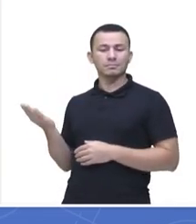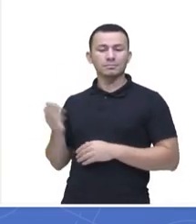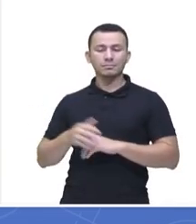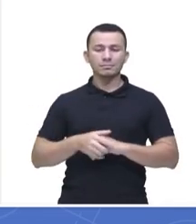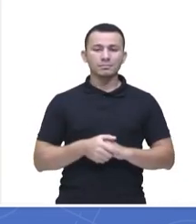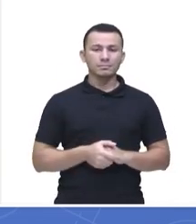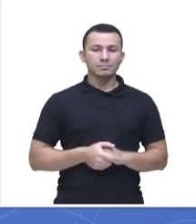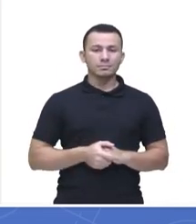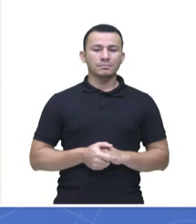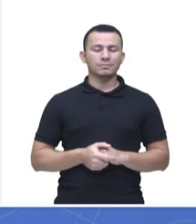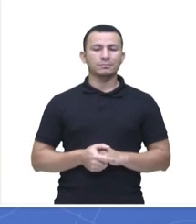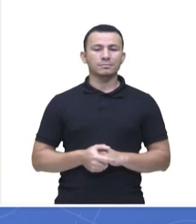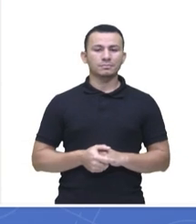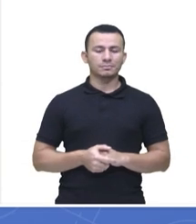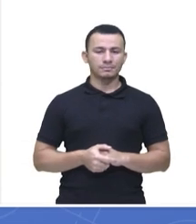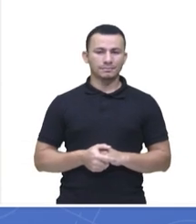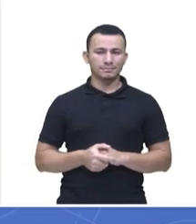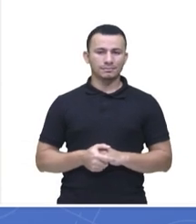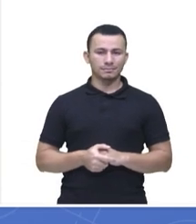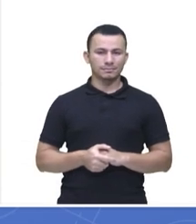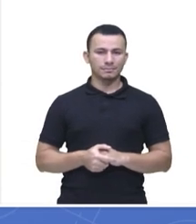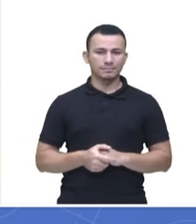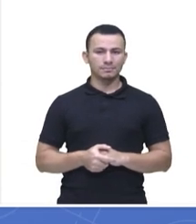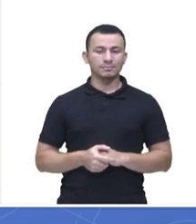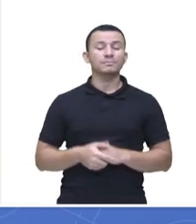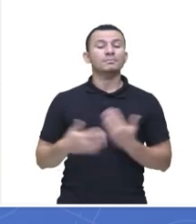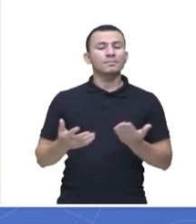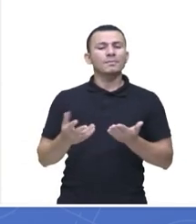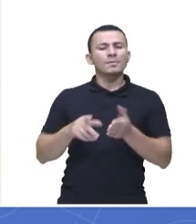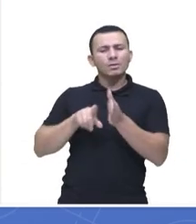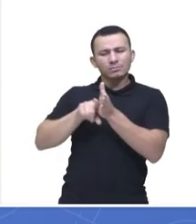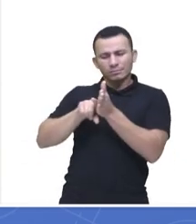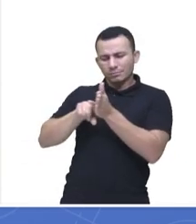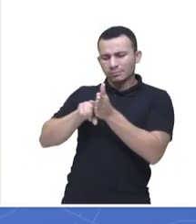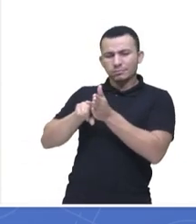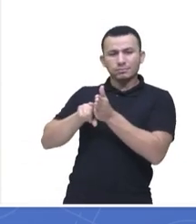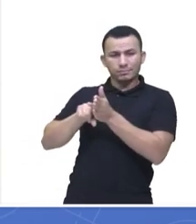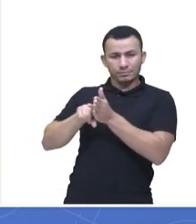composto, tá bom? Então, lá, deixa eu ver aqui, gente.